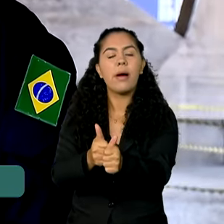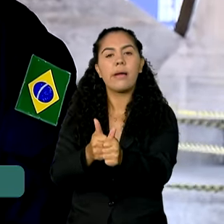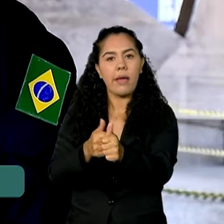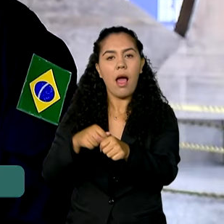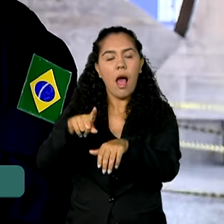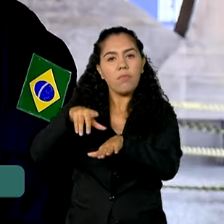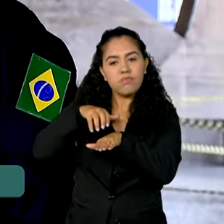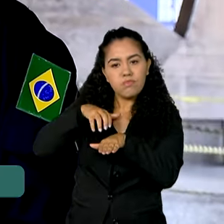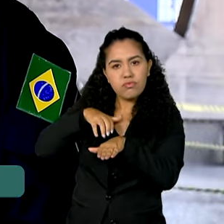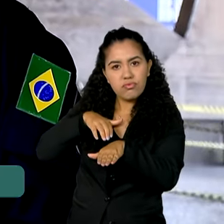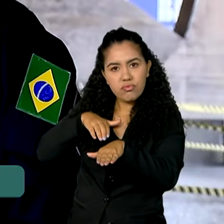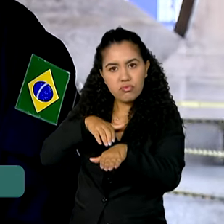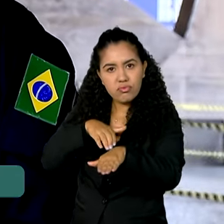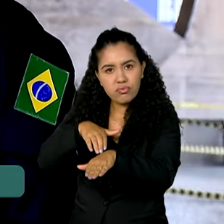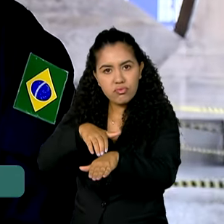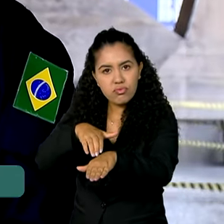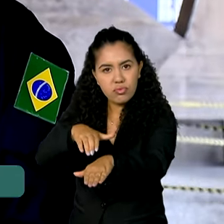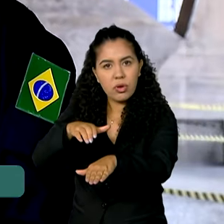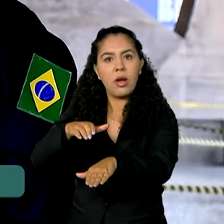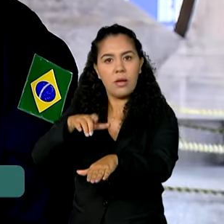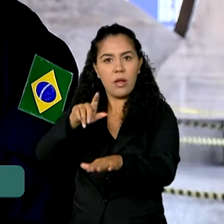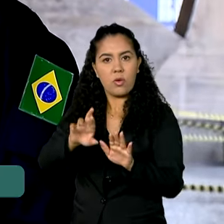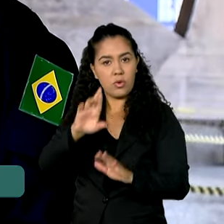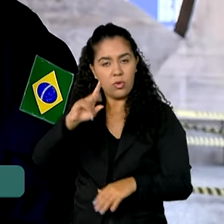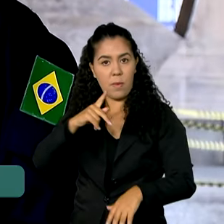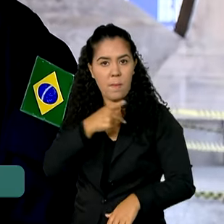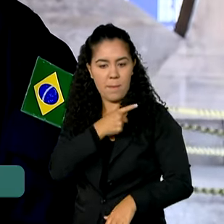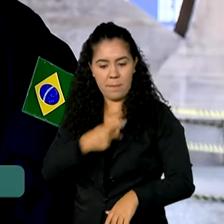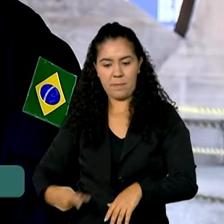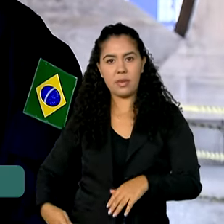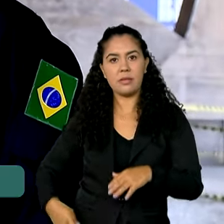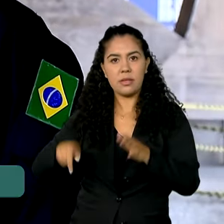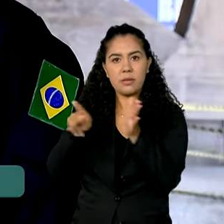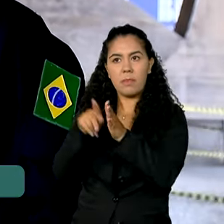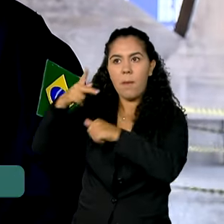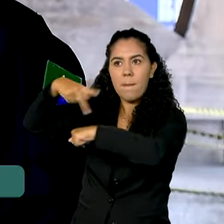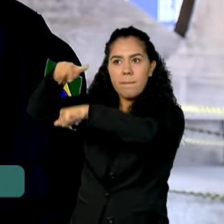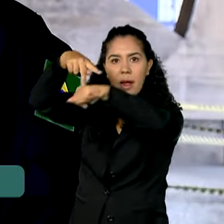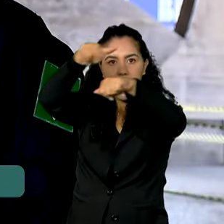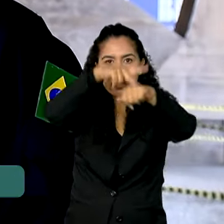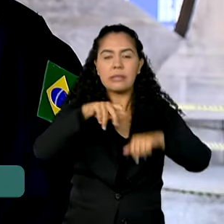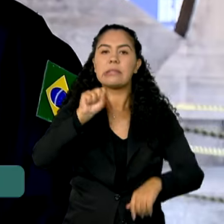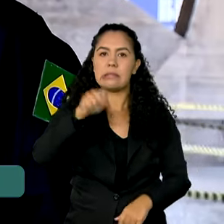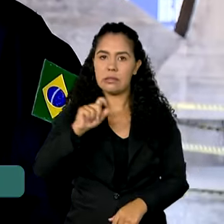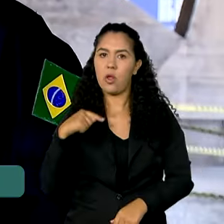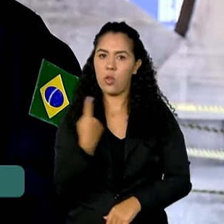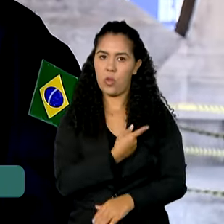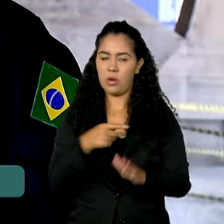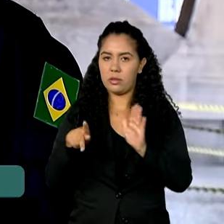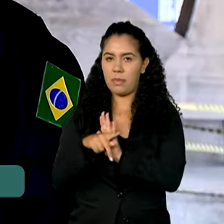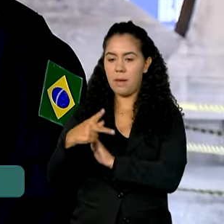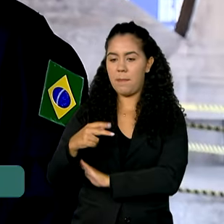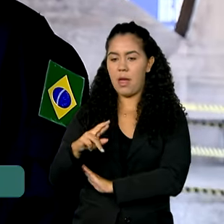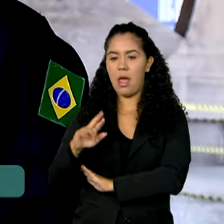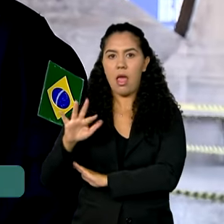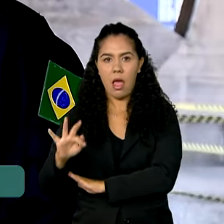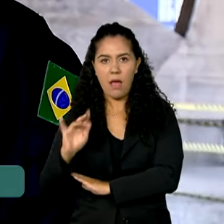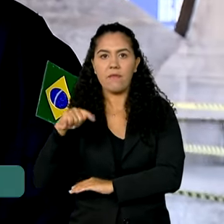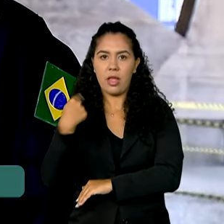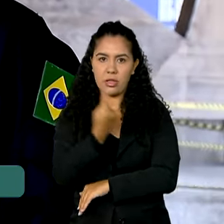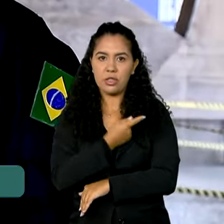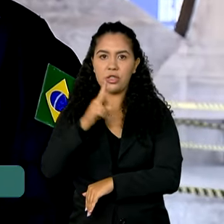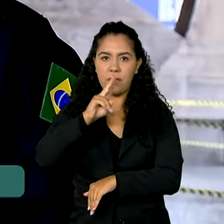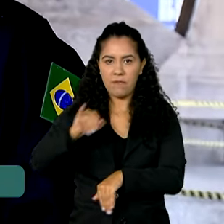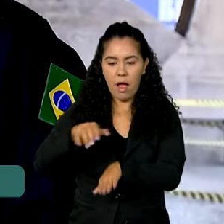será feito pela PRF, essa segurança, correto? Isso, a PRF vai atuar na escolta e batedor desse deslocamento dos chefes de Estado, tanto